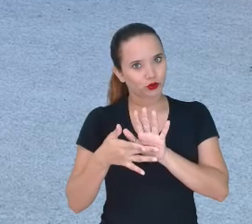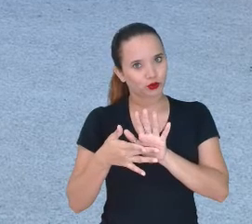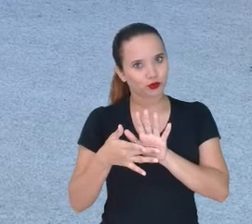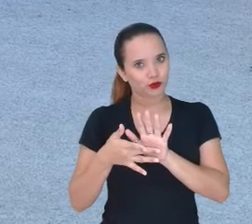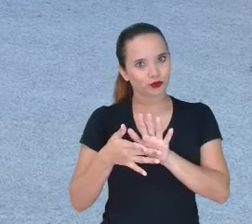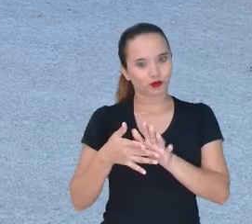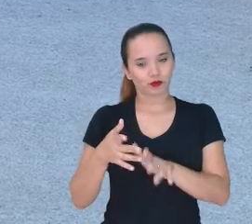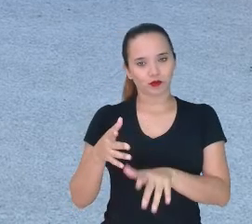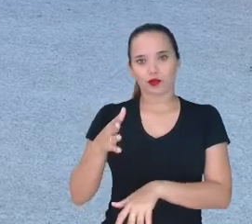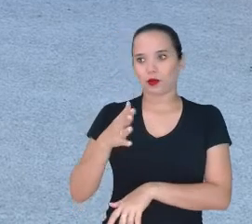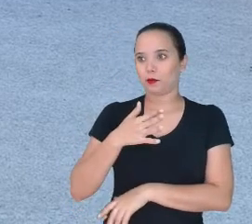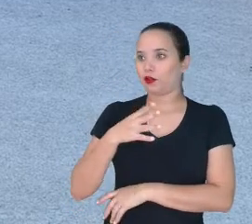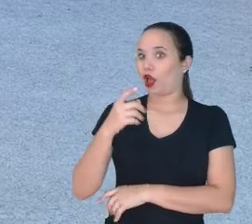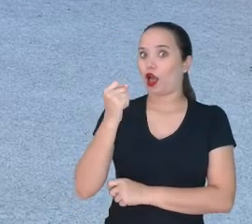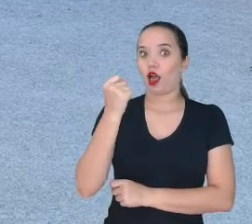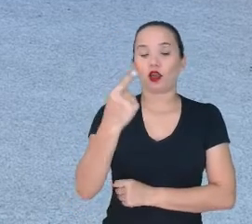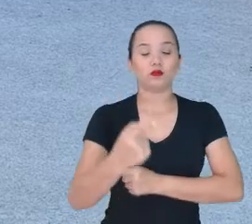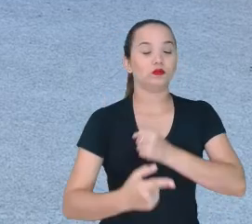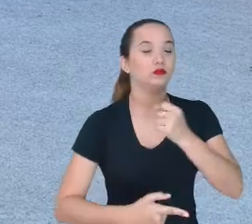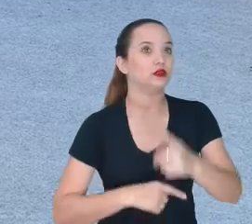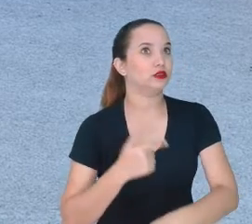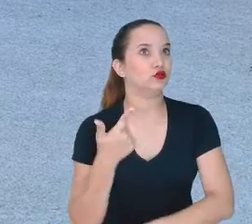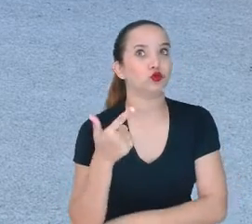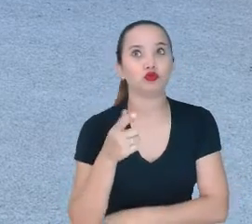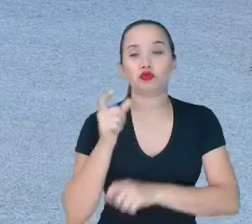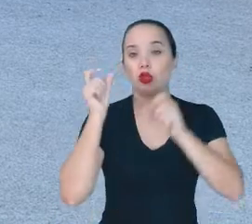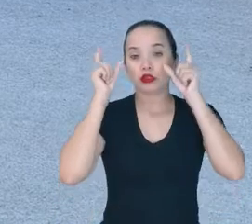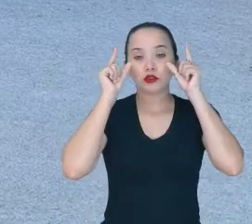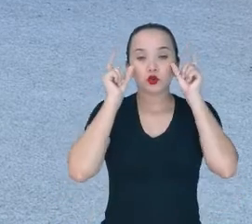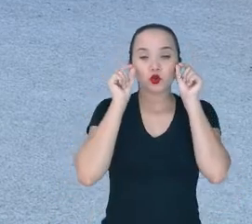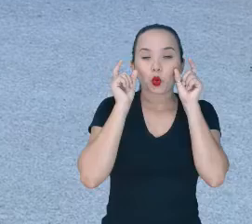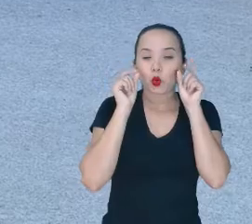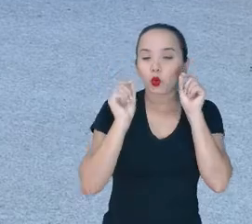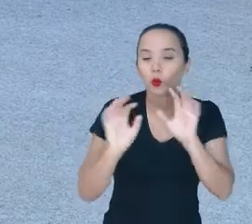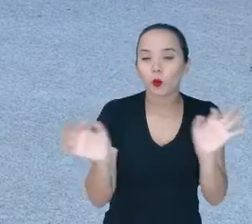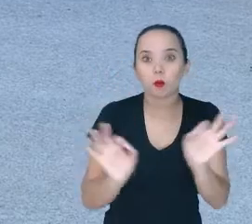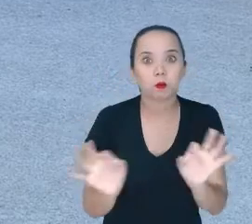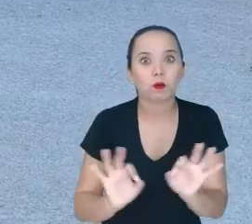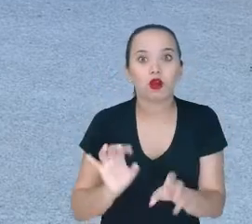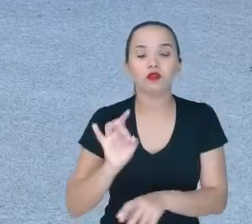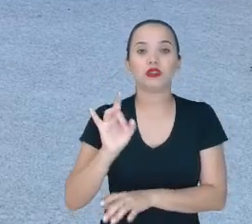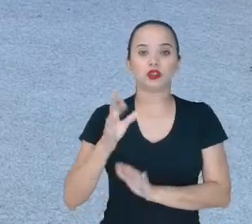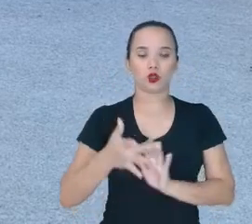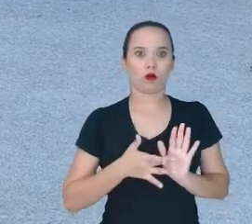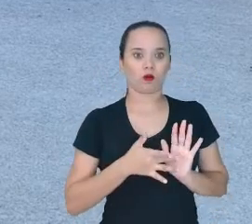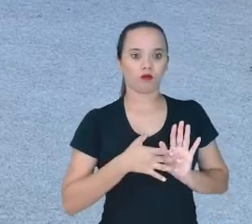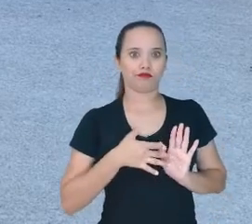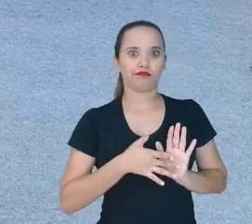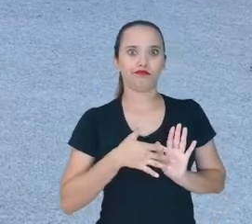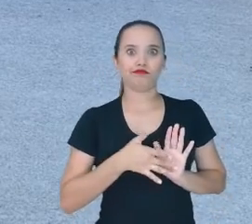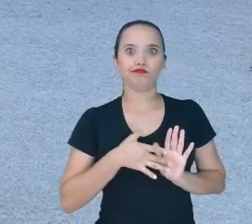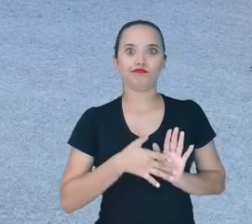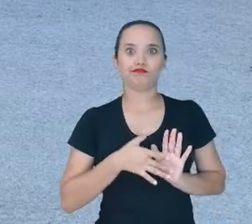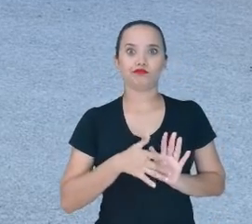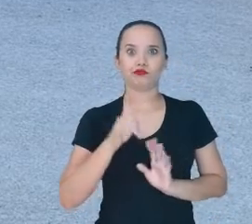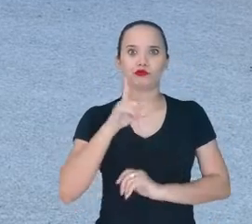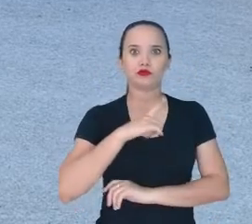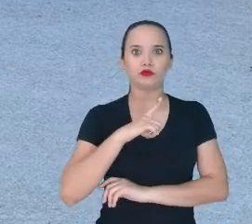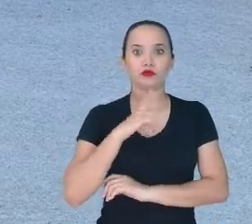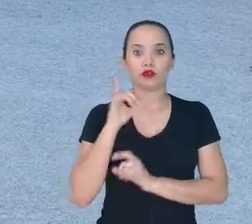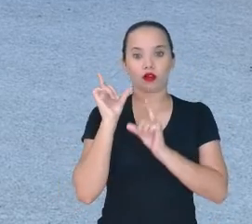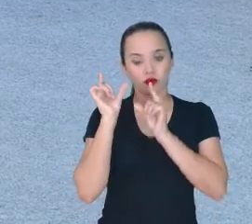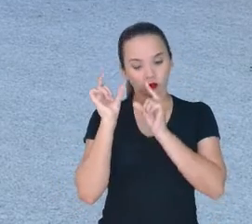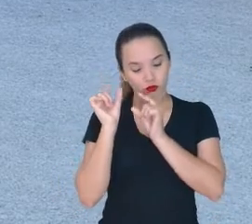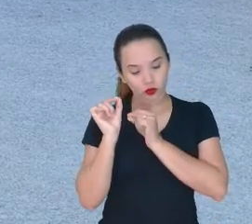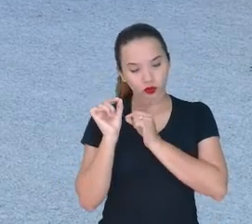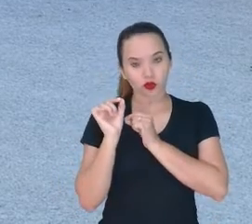Menino Nem sono ele tá Nem com sono ele tá Vai fingir Que está com sono Só pra não